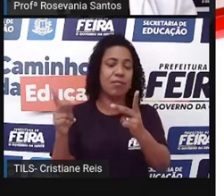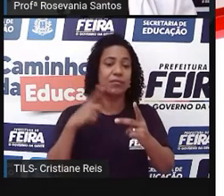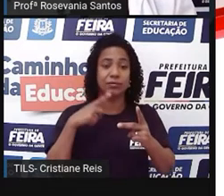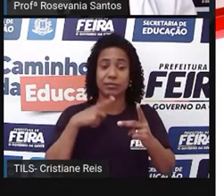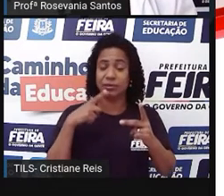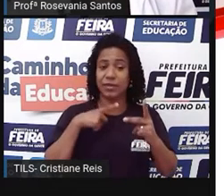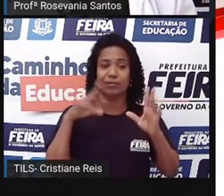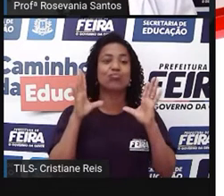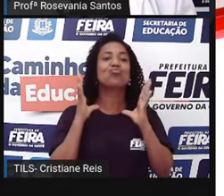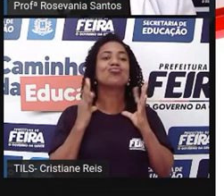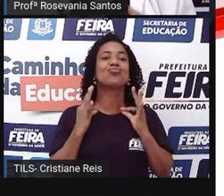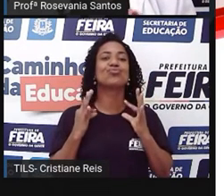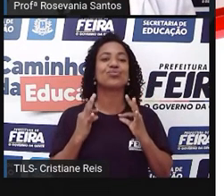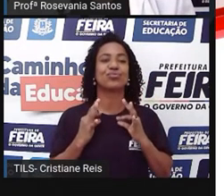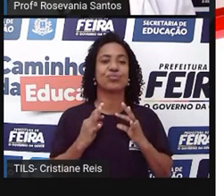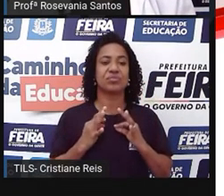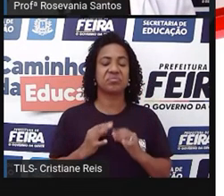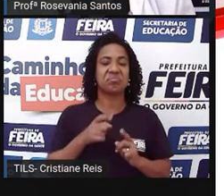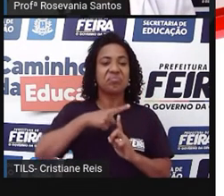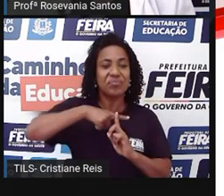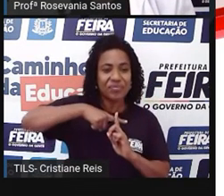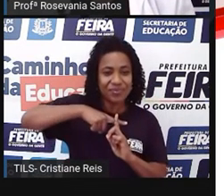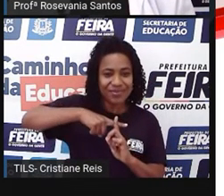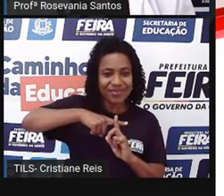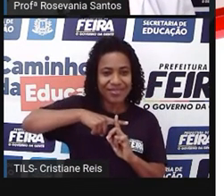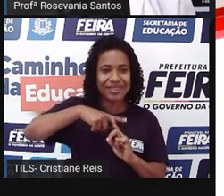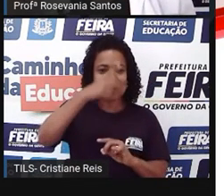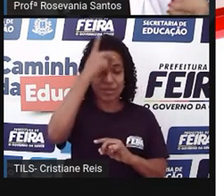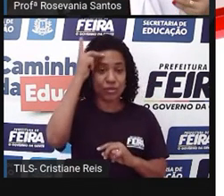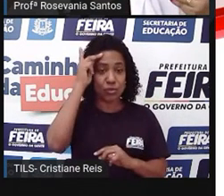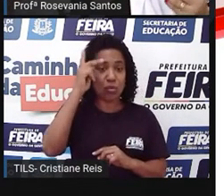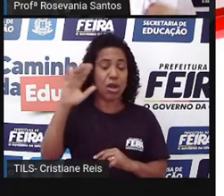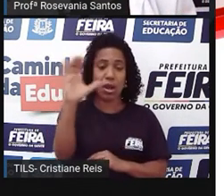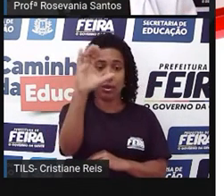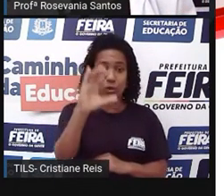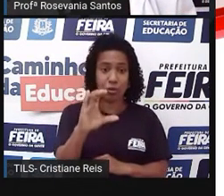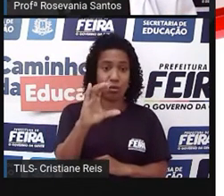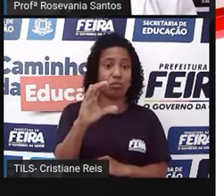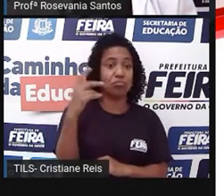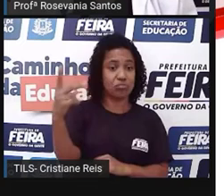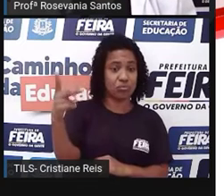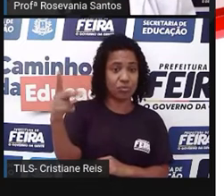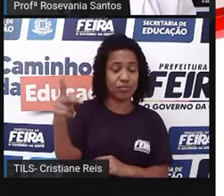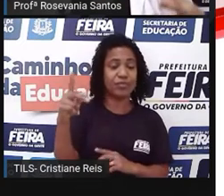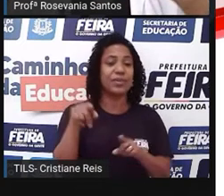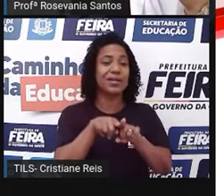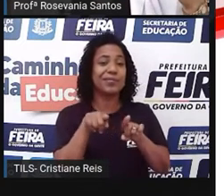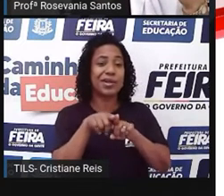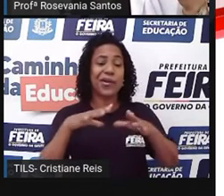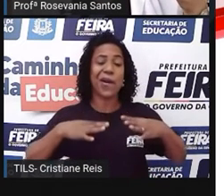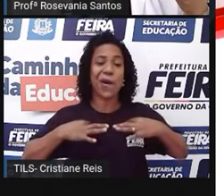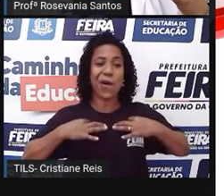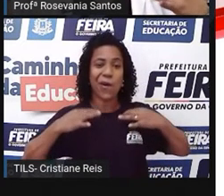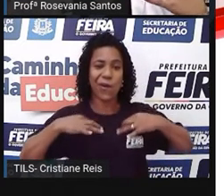belíssimos. Para quem gosta também de bordado, né? Tem roupas bordadas,